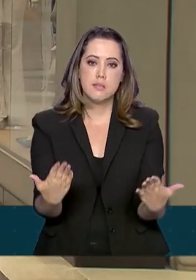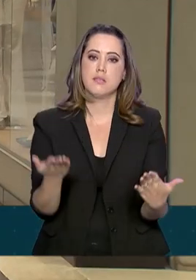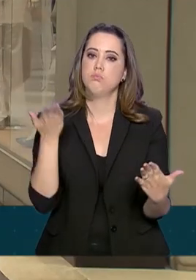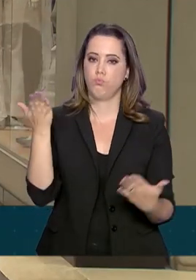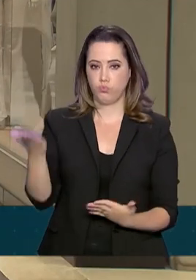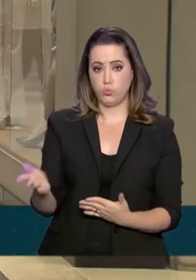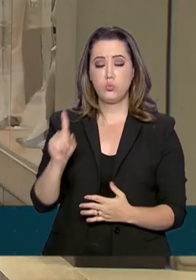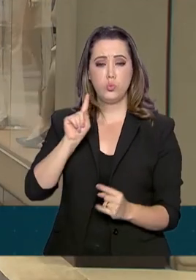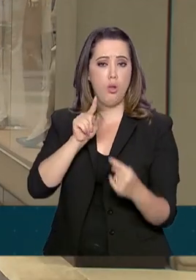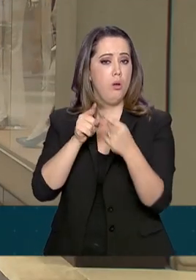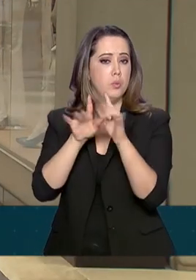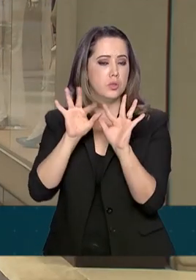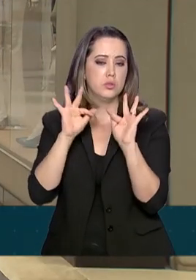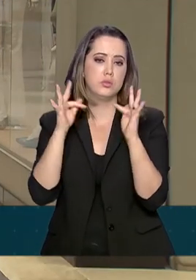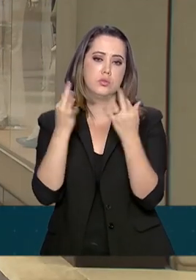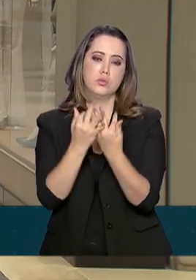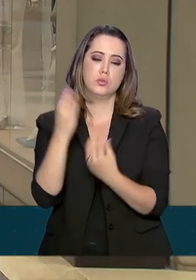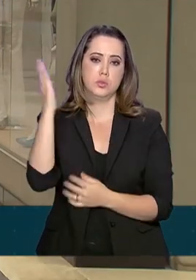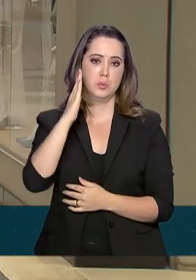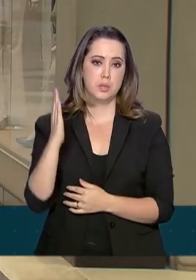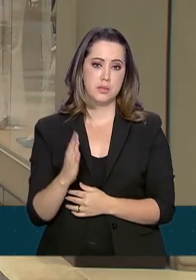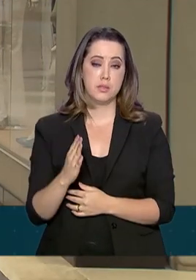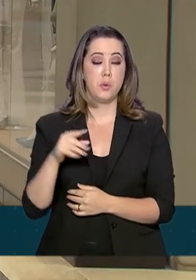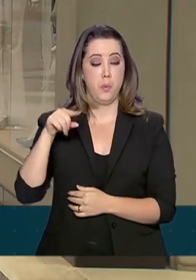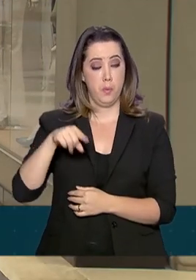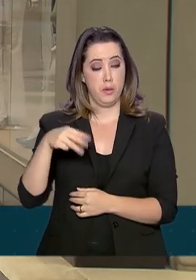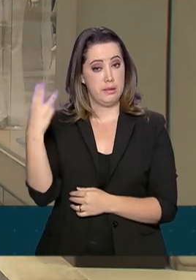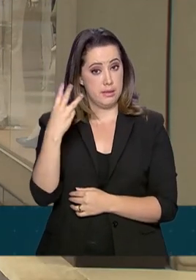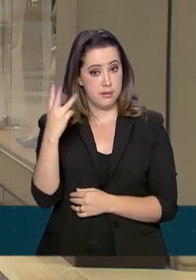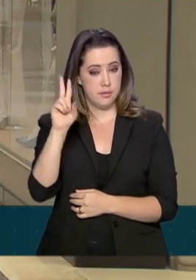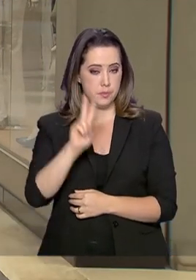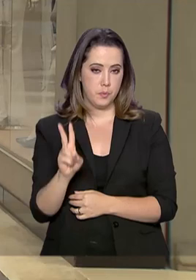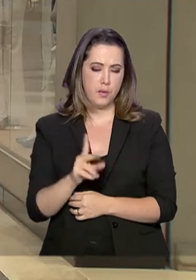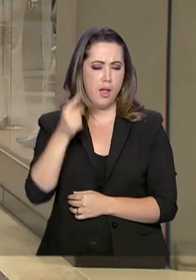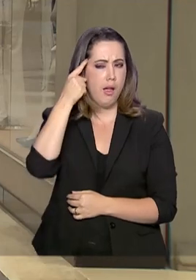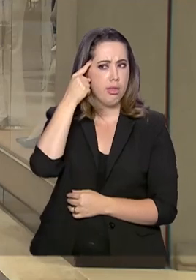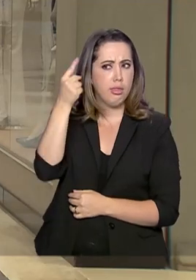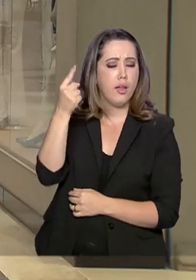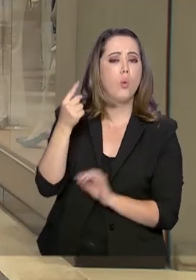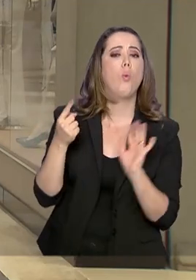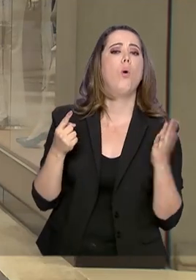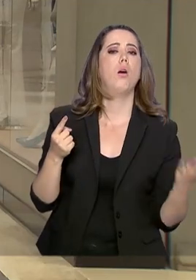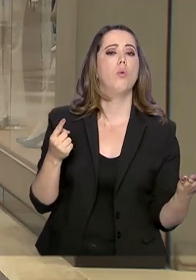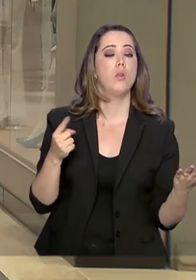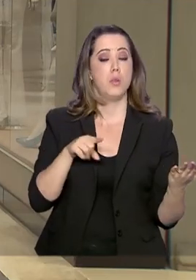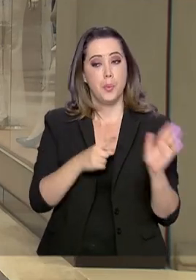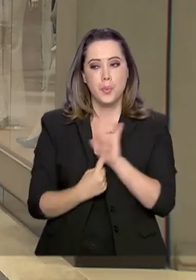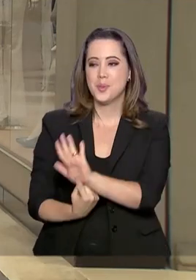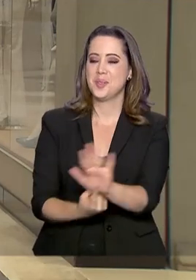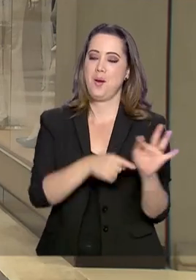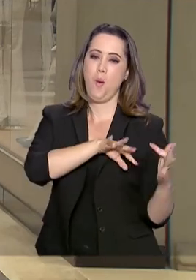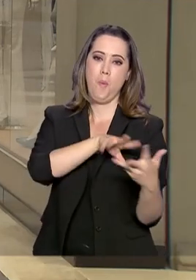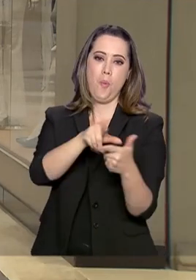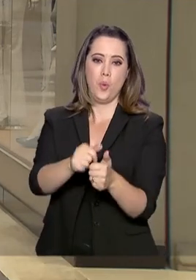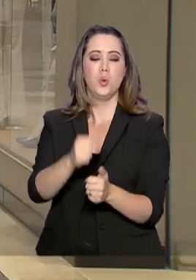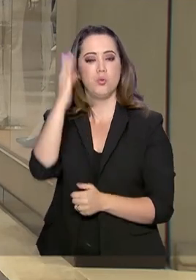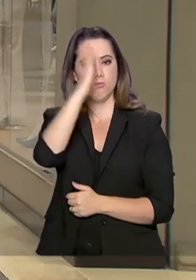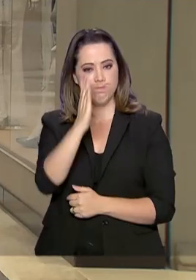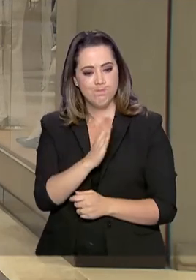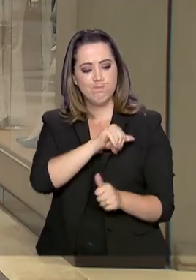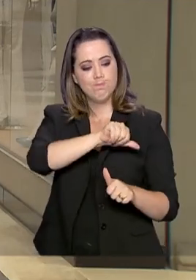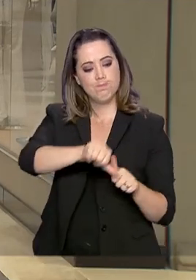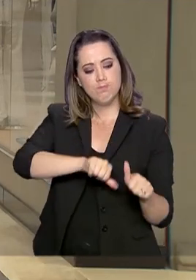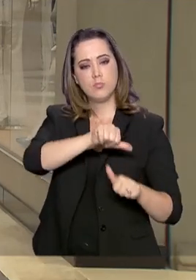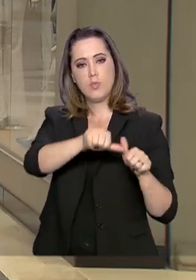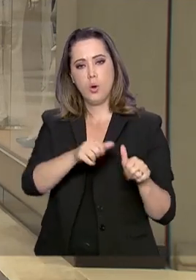Brasil de Investimentos, que está na terceira edição. A ideia é mostrar ao mundo um país que está fazendo o dever de casa, com as reformas